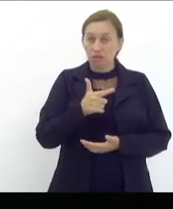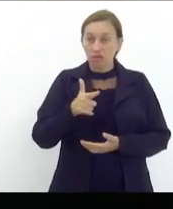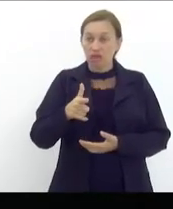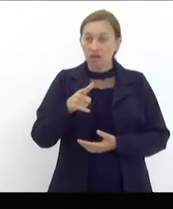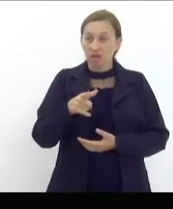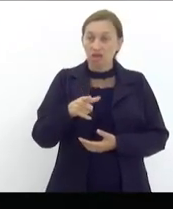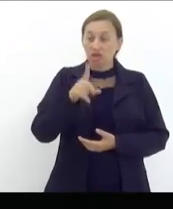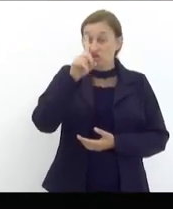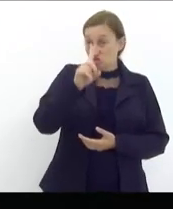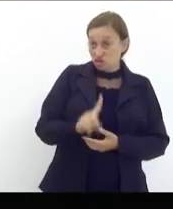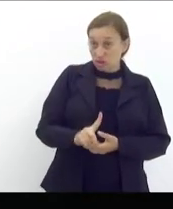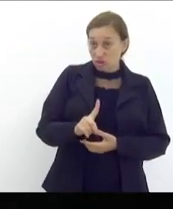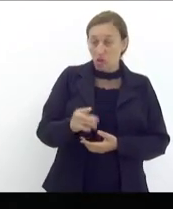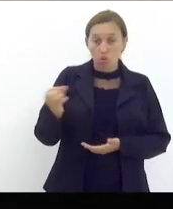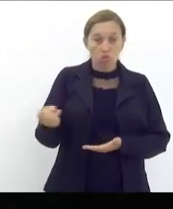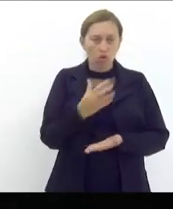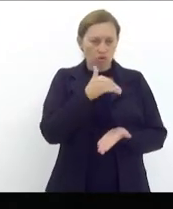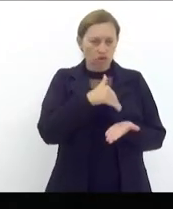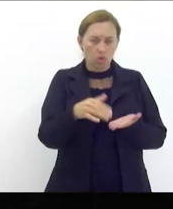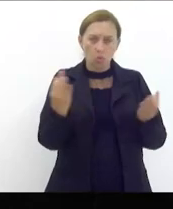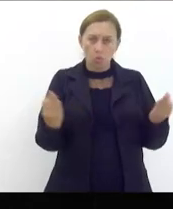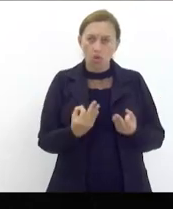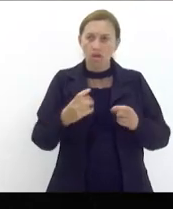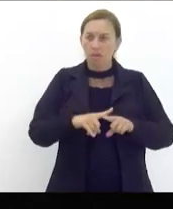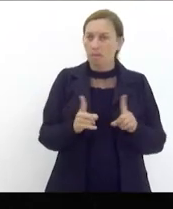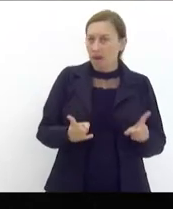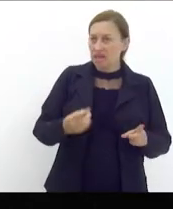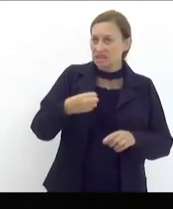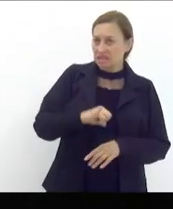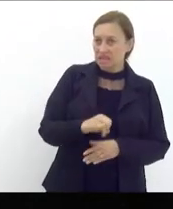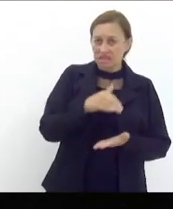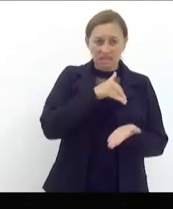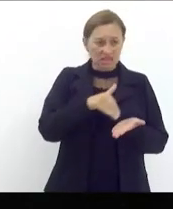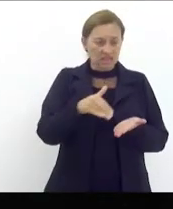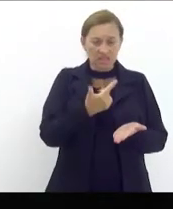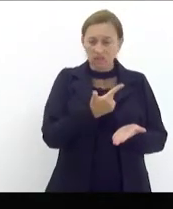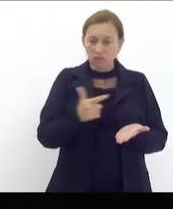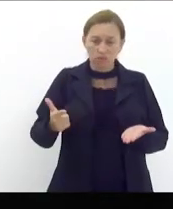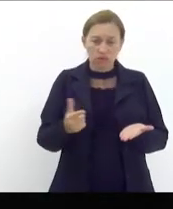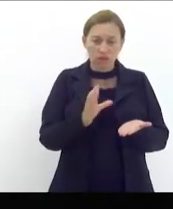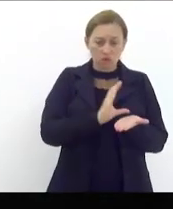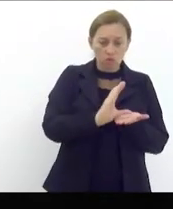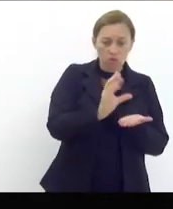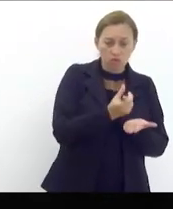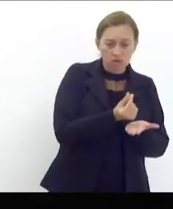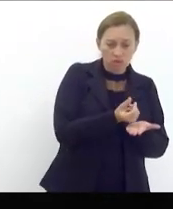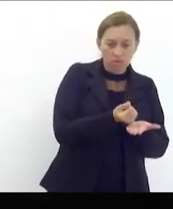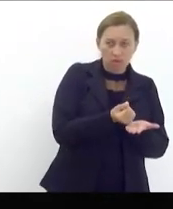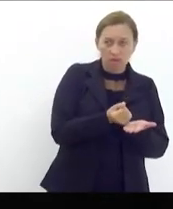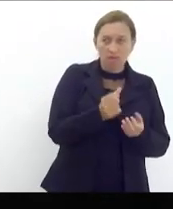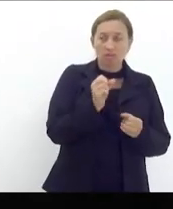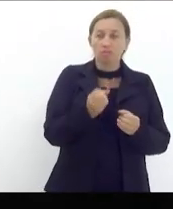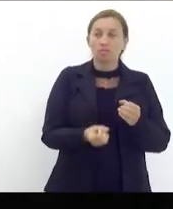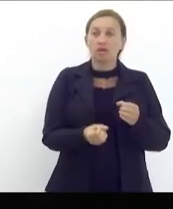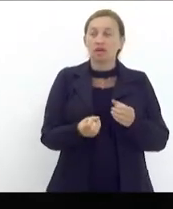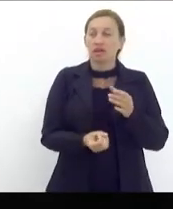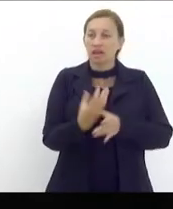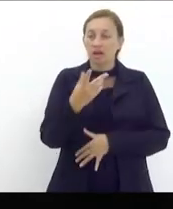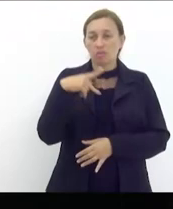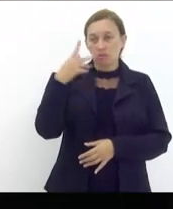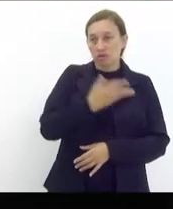de contas ter uma nova secretaria é ótimo mas se essa nova secretaria não tem orçamento para fazer política pública a gente tem um problema